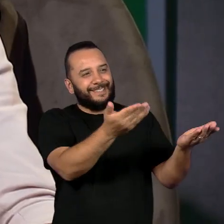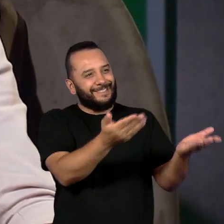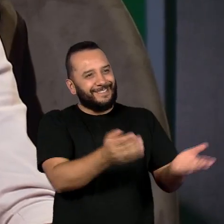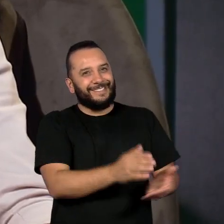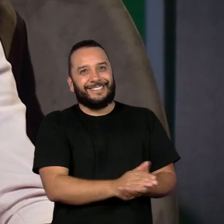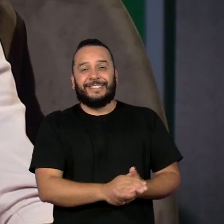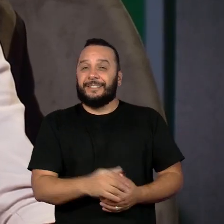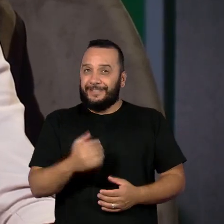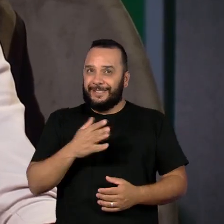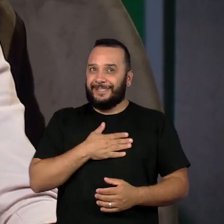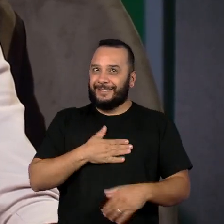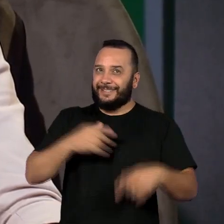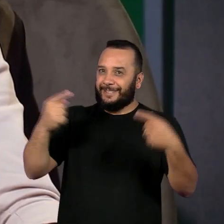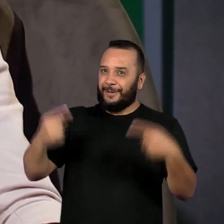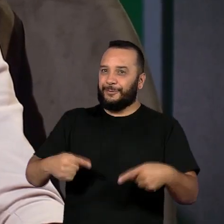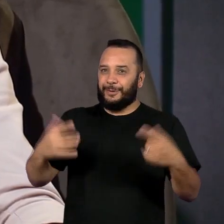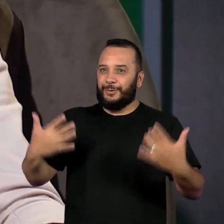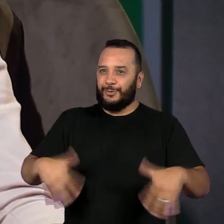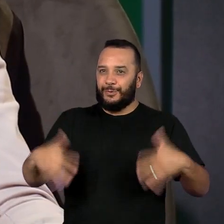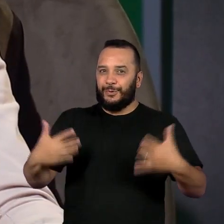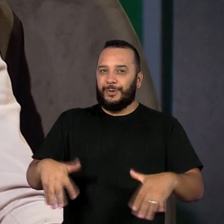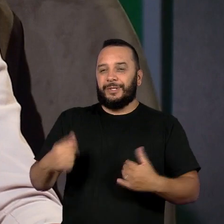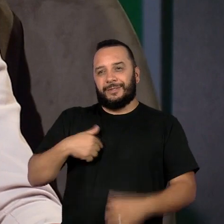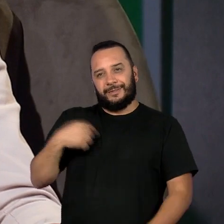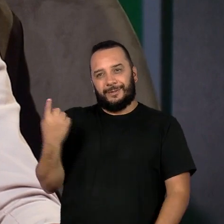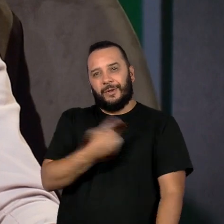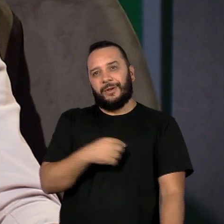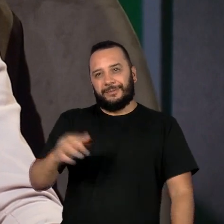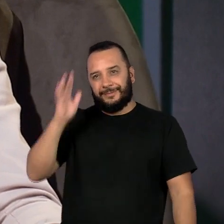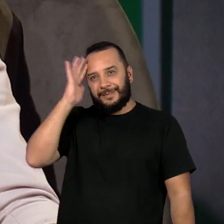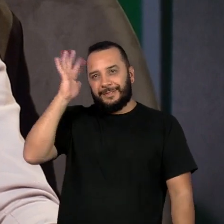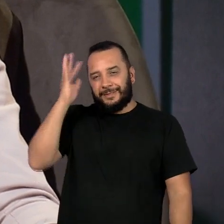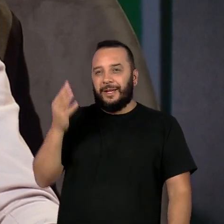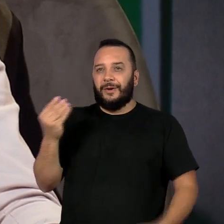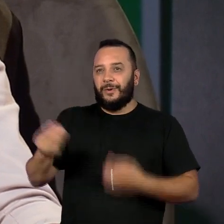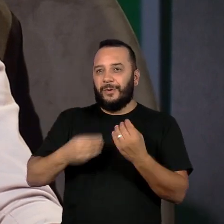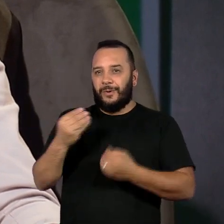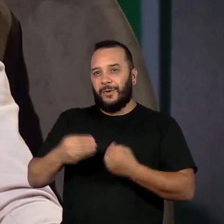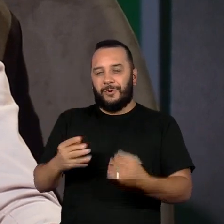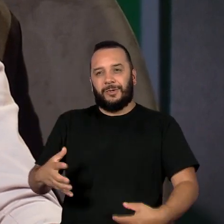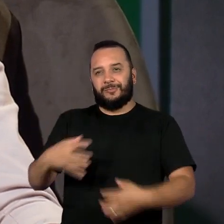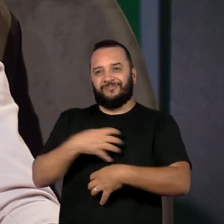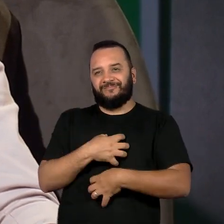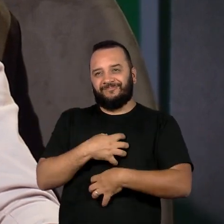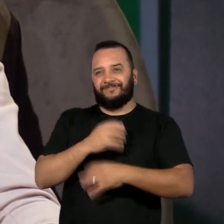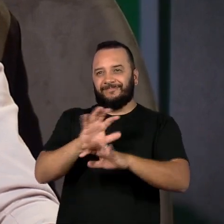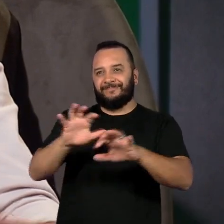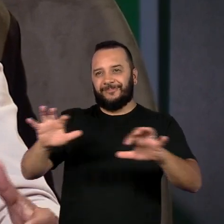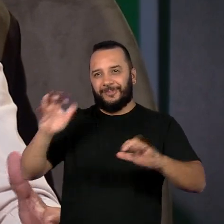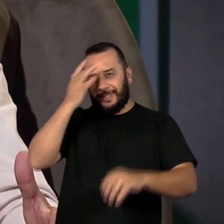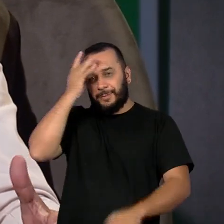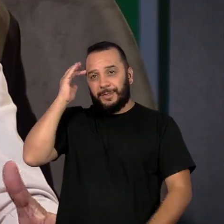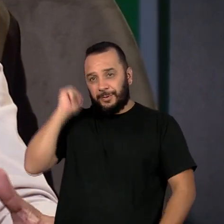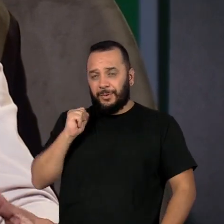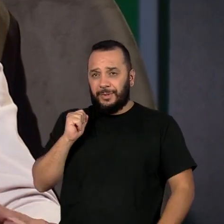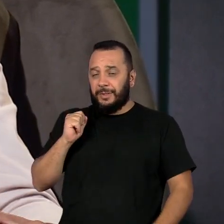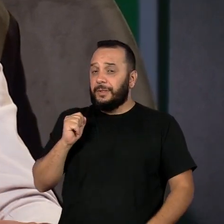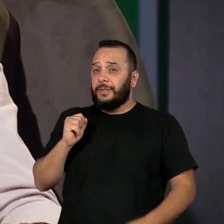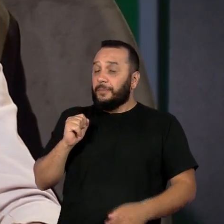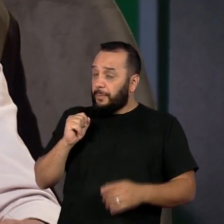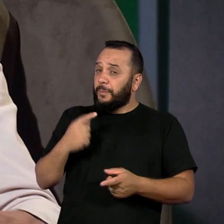São desafios tão grandes que se a gente imaginar como isso impacta nas pessoas e por que não ter.